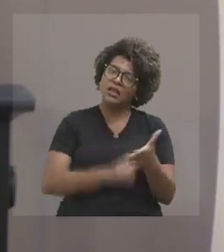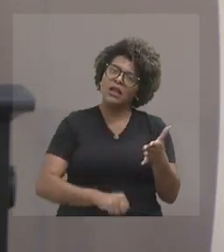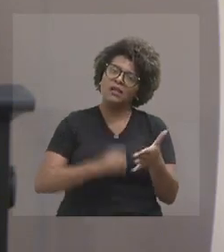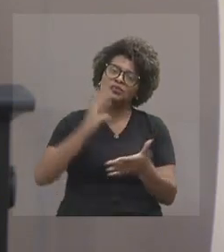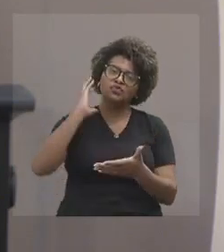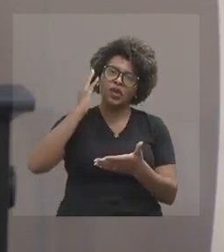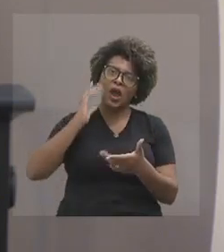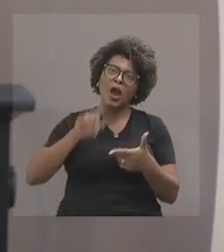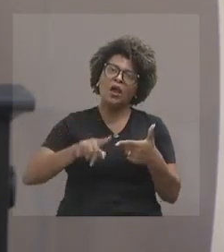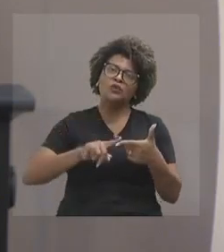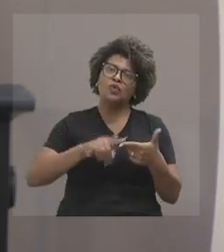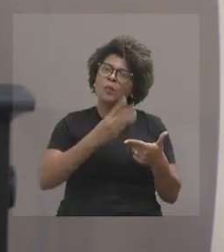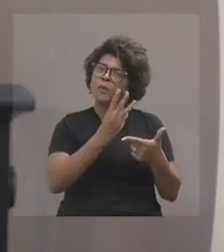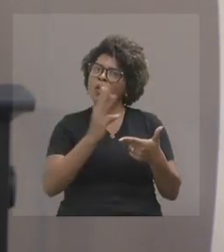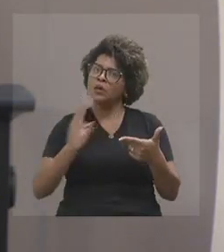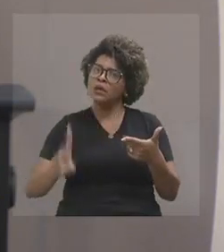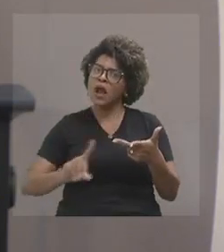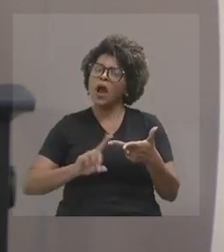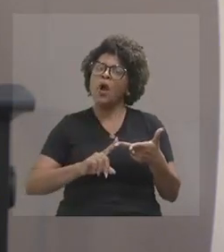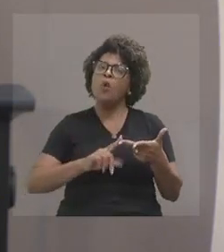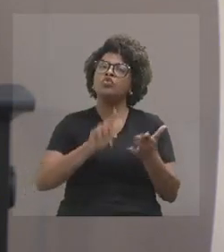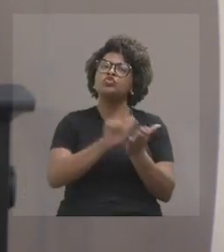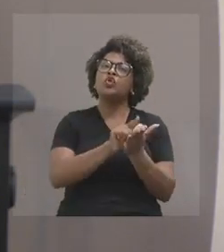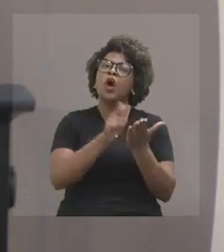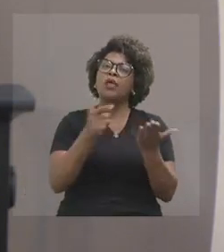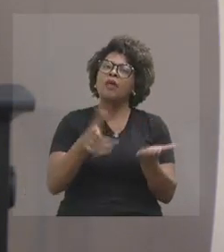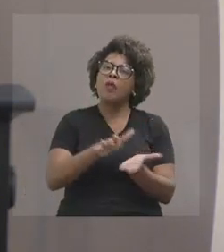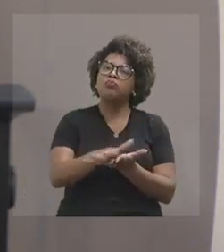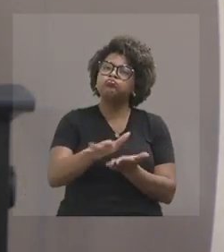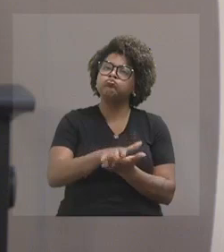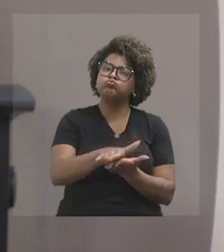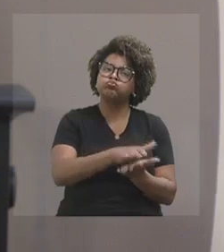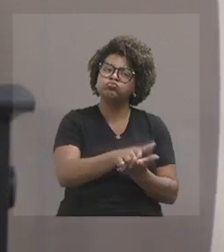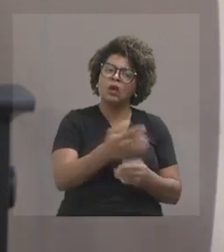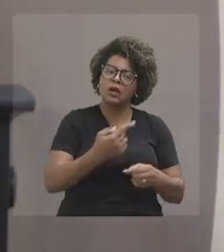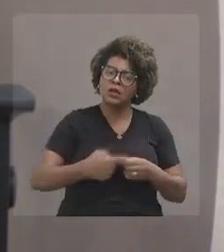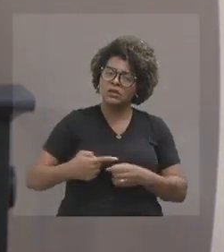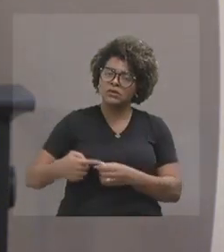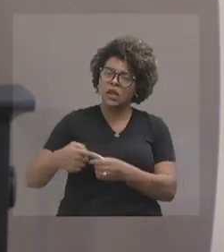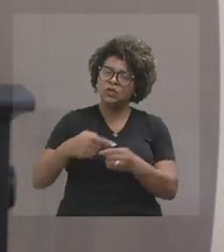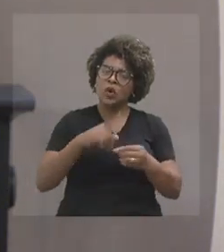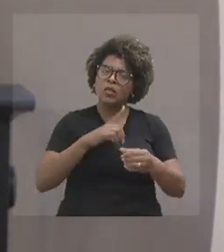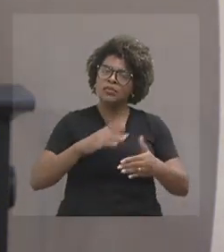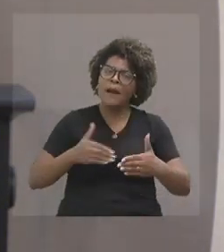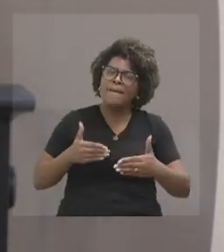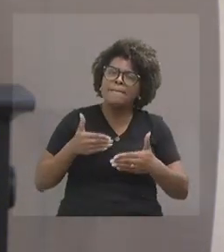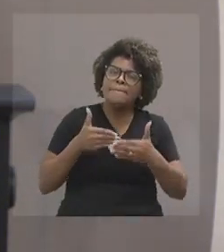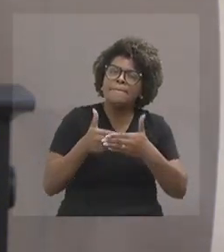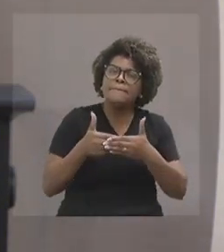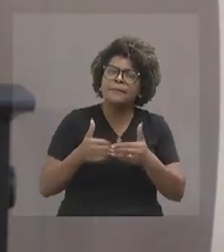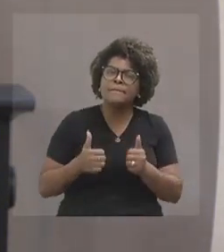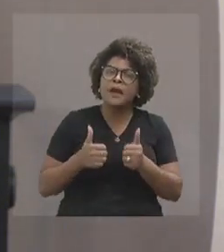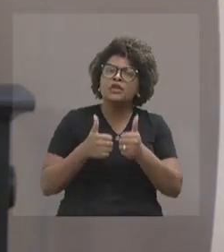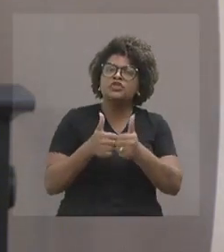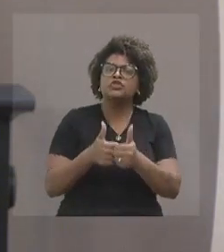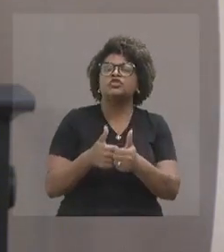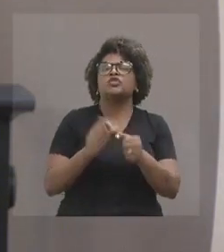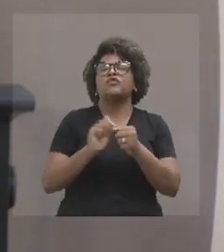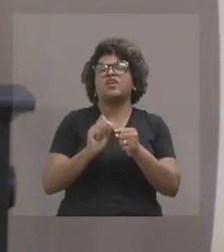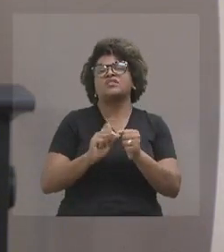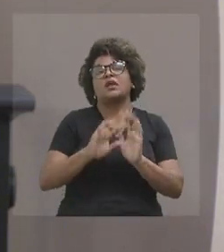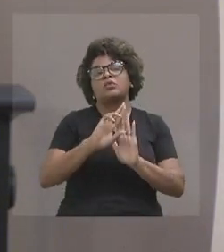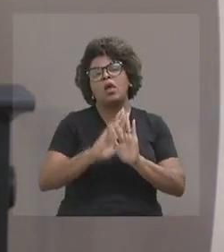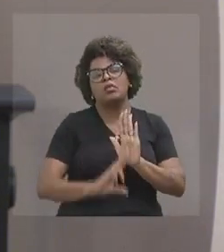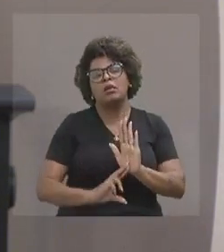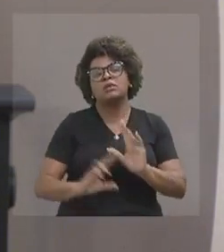portais, jornais impressos do interior, fazer uma aproximação com redações e televisões do